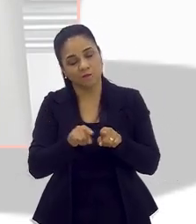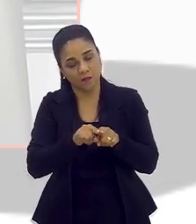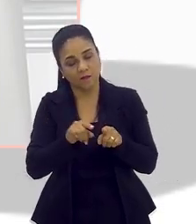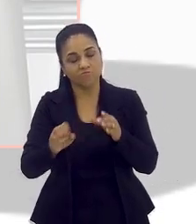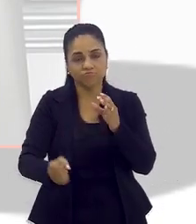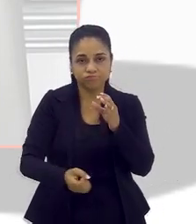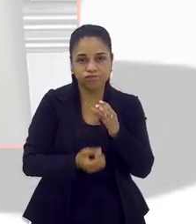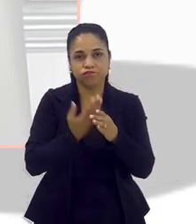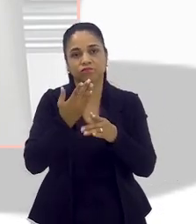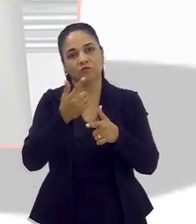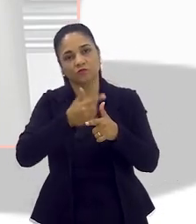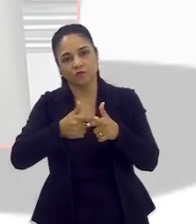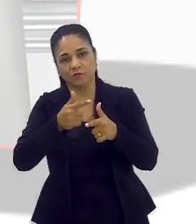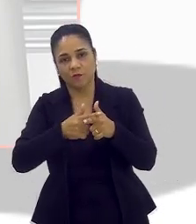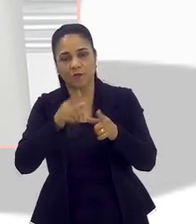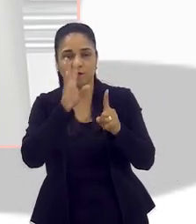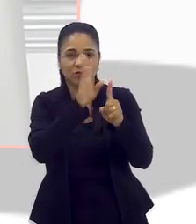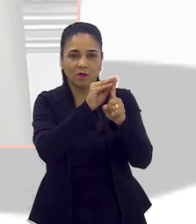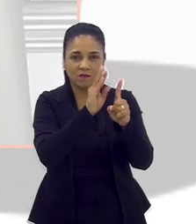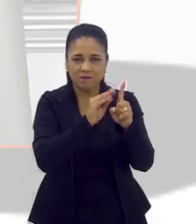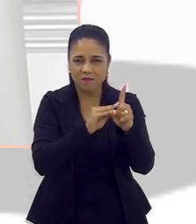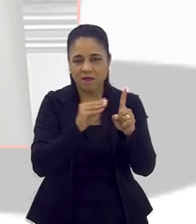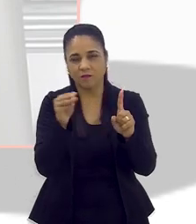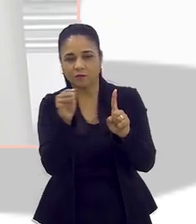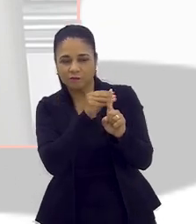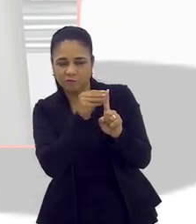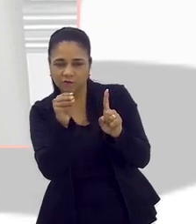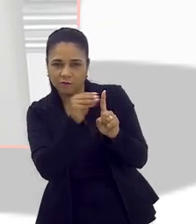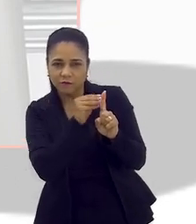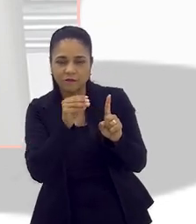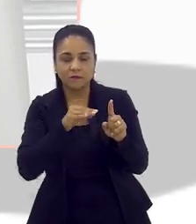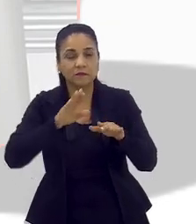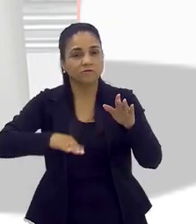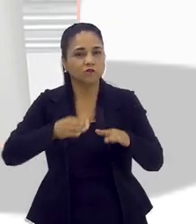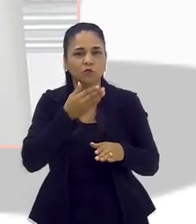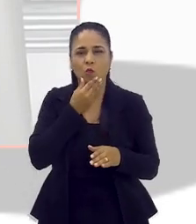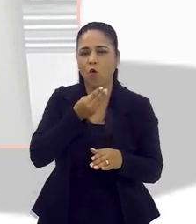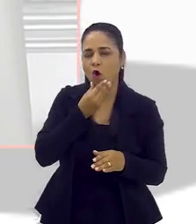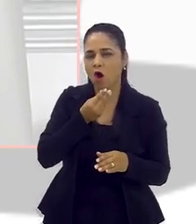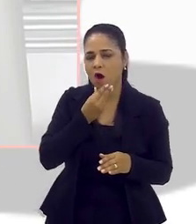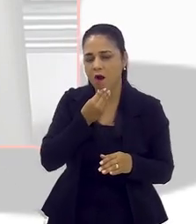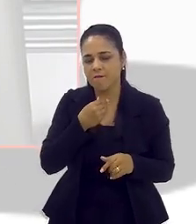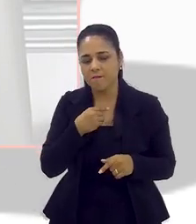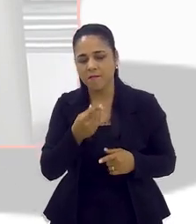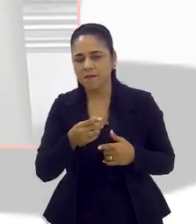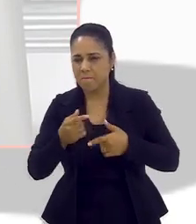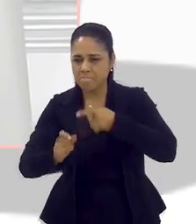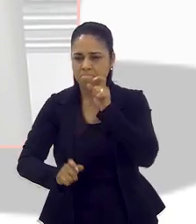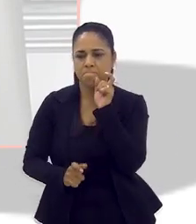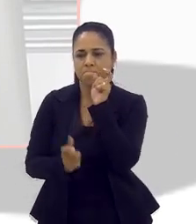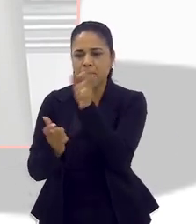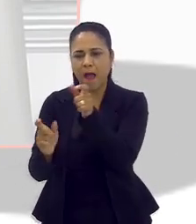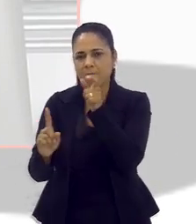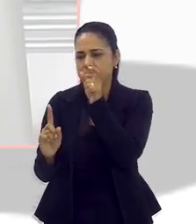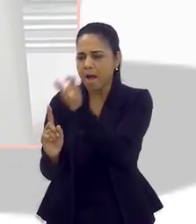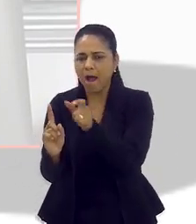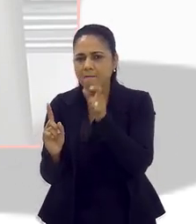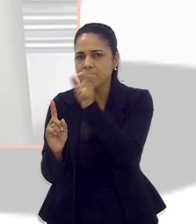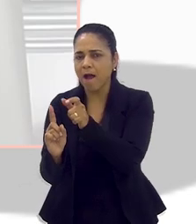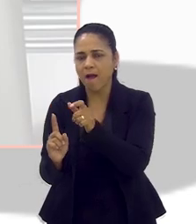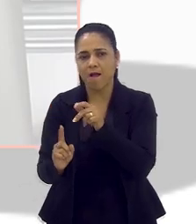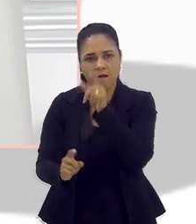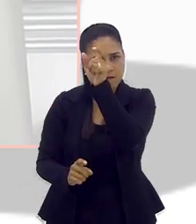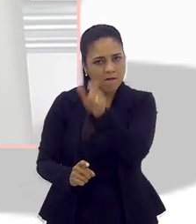são a questão dos assédios, a questão da vulnerabilidade. Às vezes, os homens acham que podem falar do jeito que quiser.